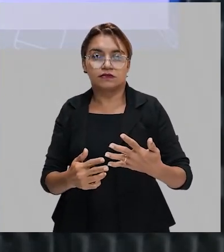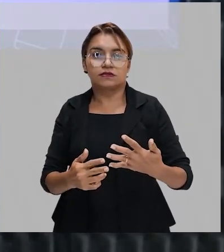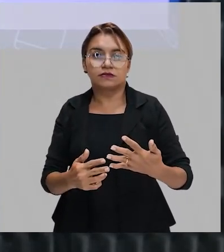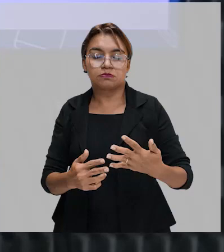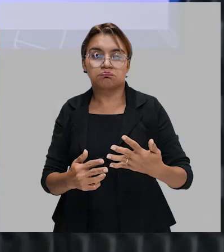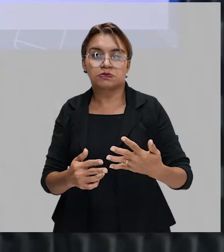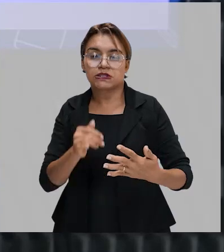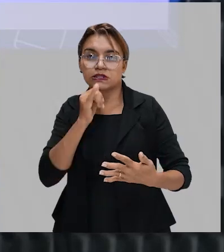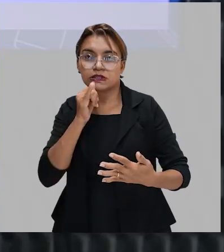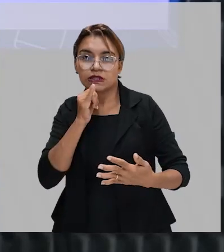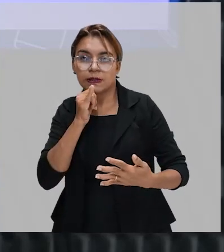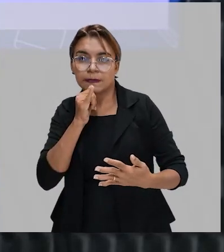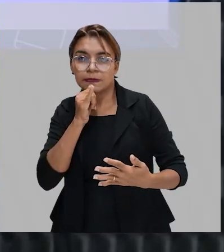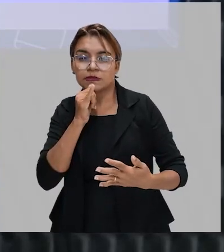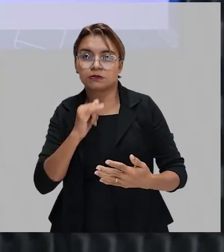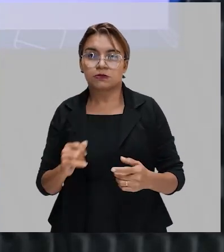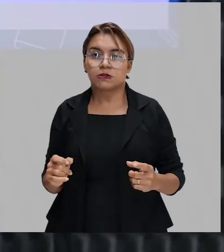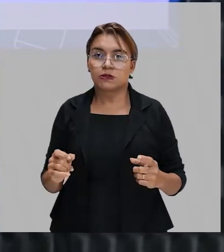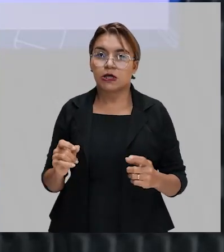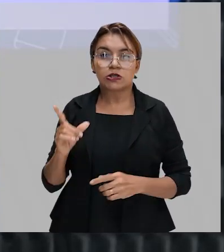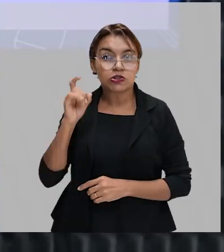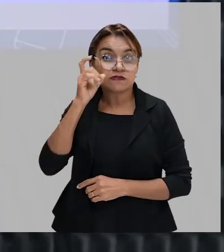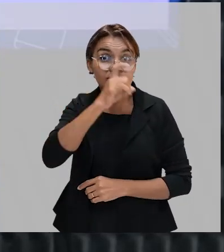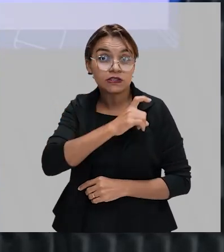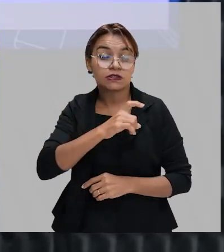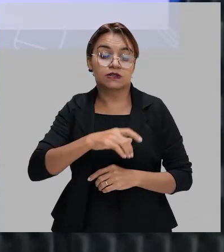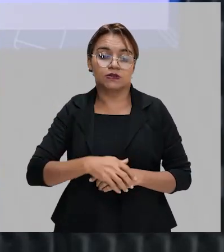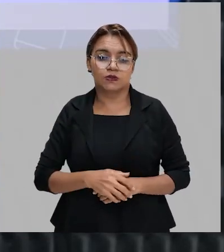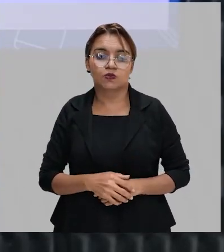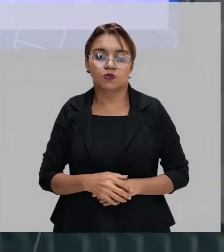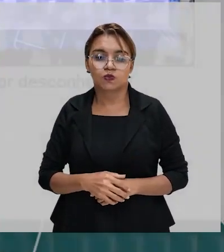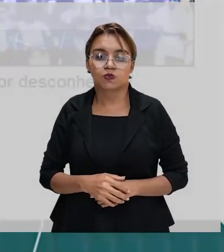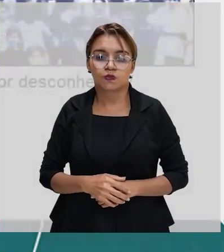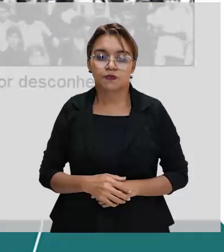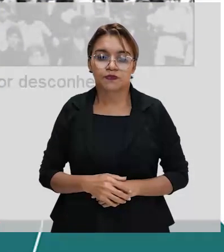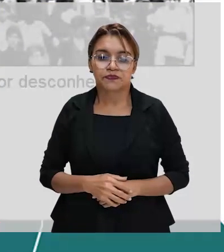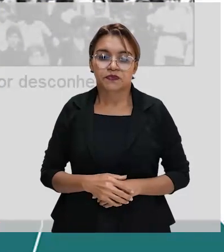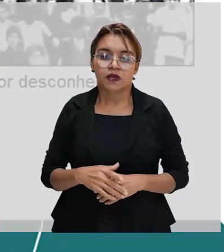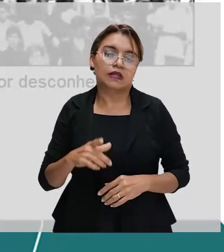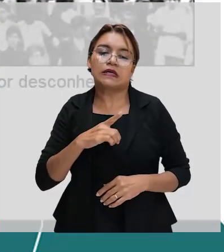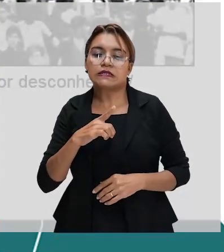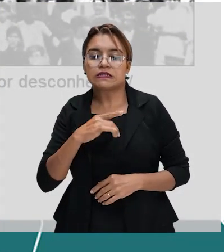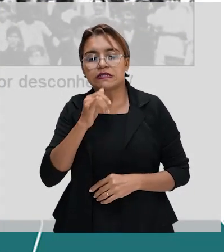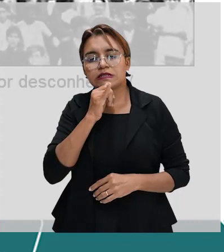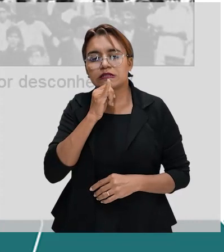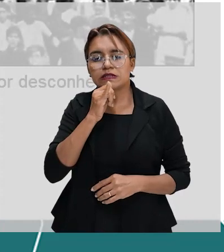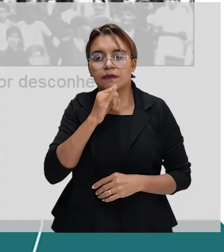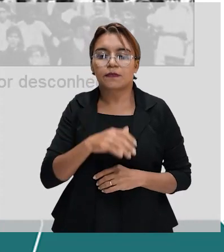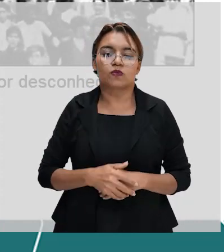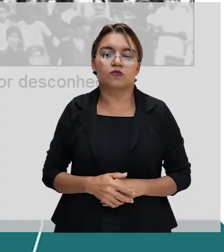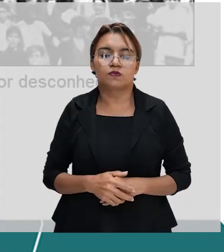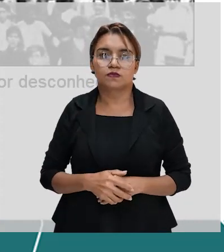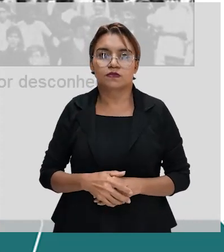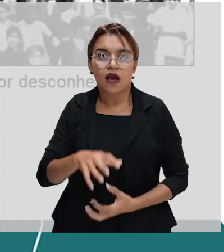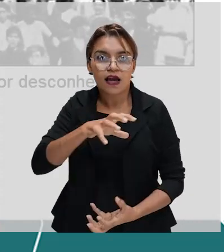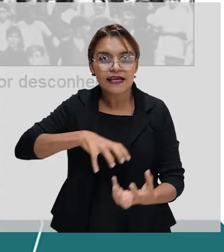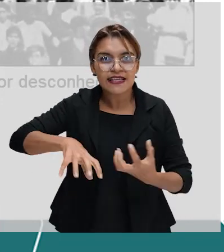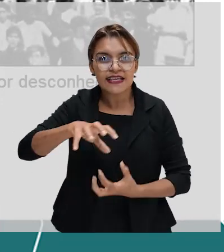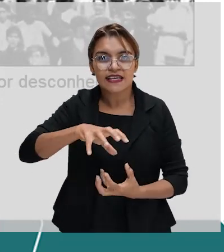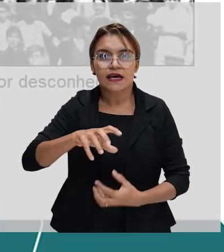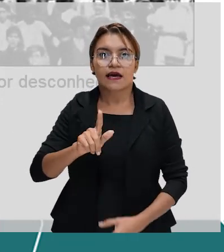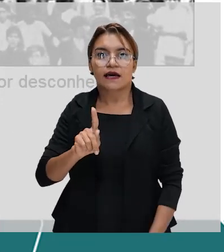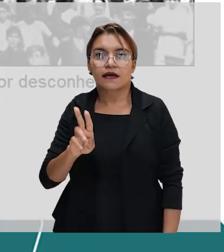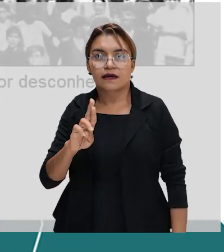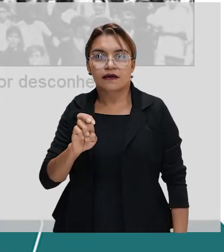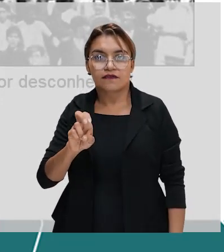isso, o modernismo traz esse momento conflituoso, tá bom? Então, por exemplo, greve. Eu vou falar de greve,